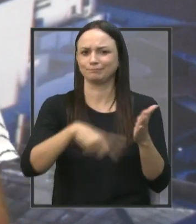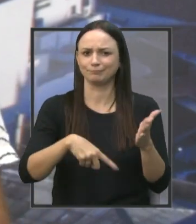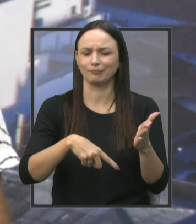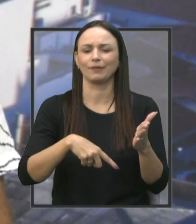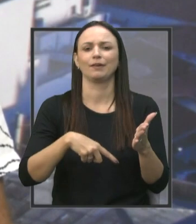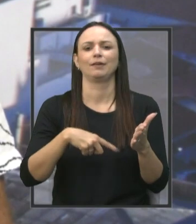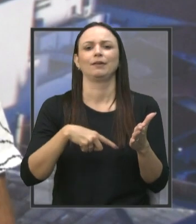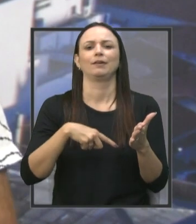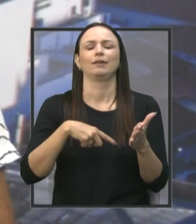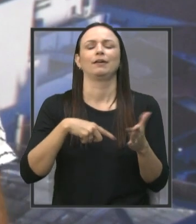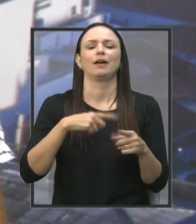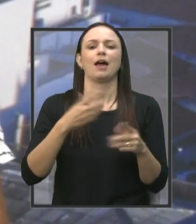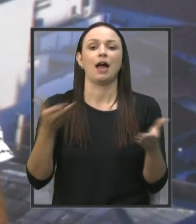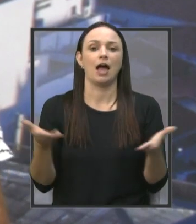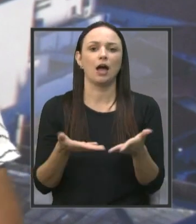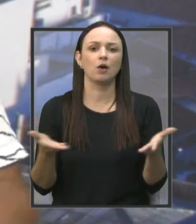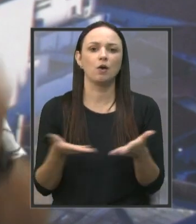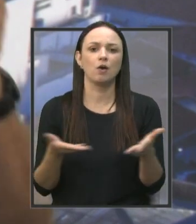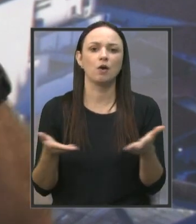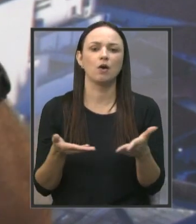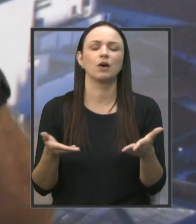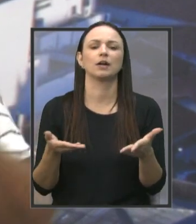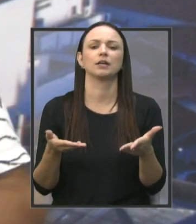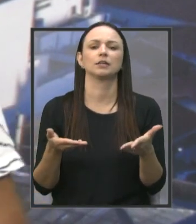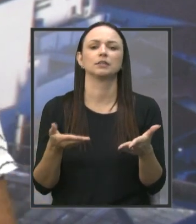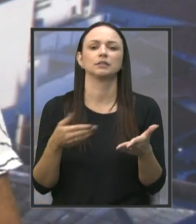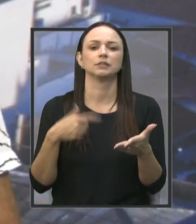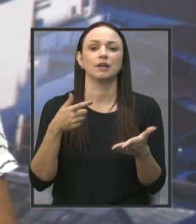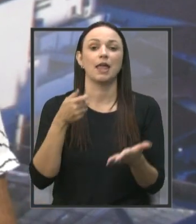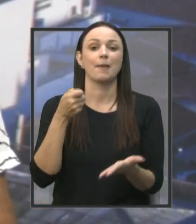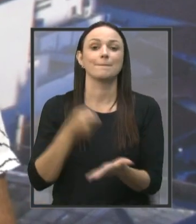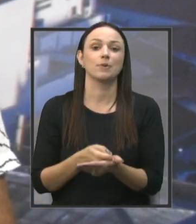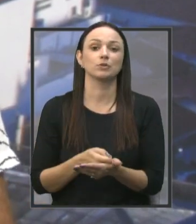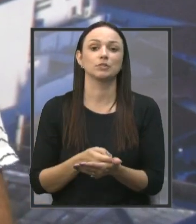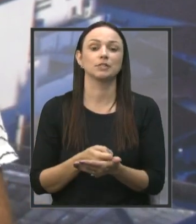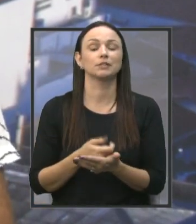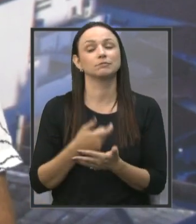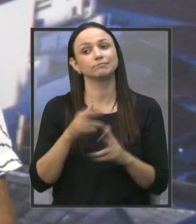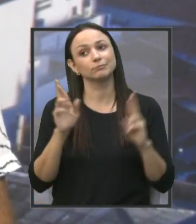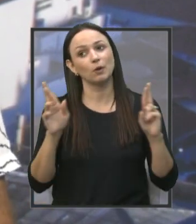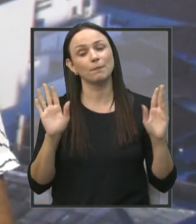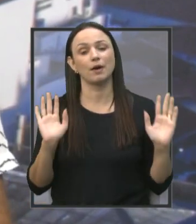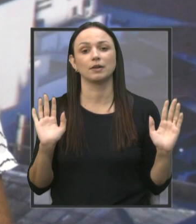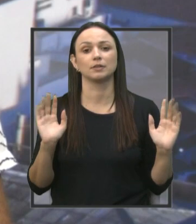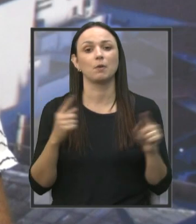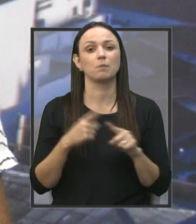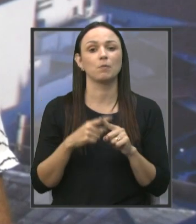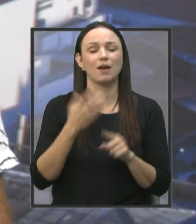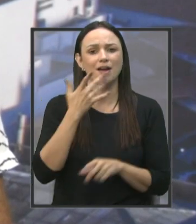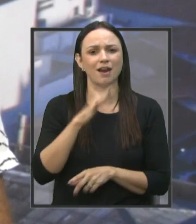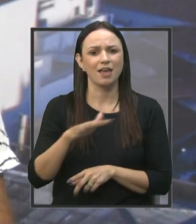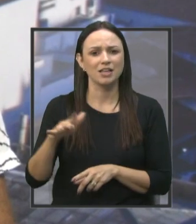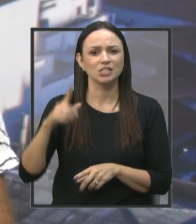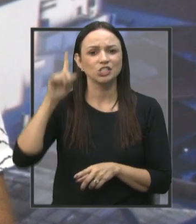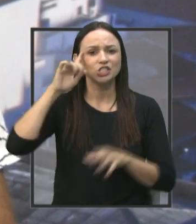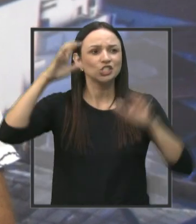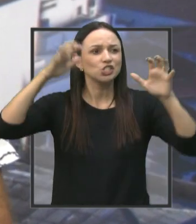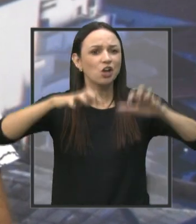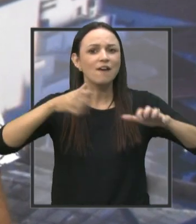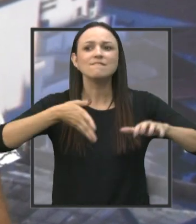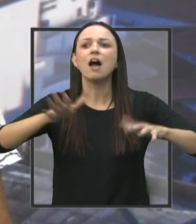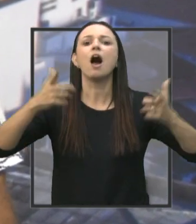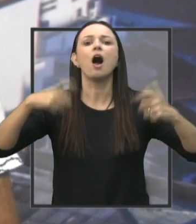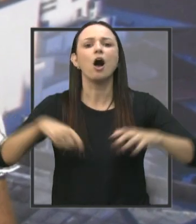agora, segundo, estão dizendo que é impositiva, tomara, porque aquelas crianças, dia de chuva não tem para onde ir,